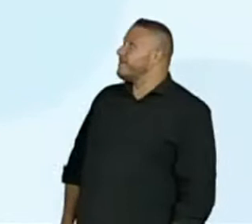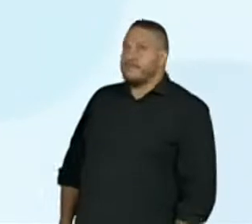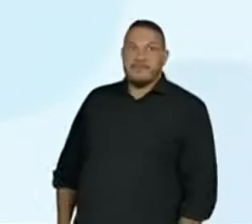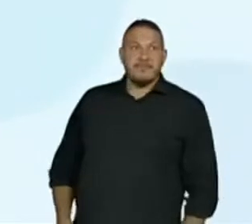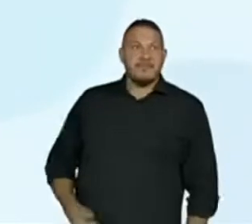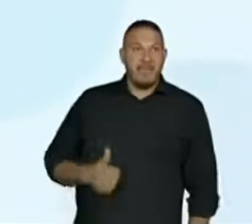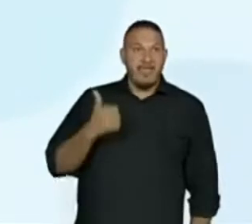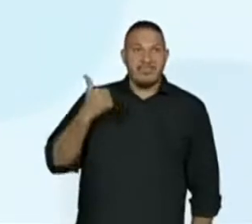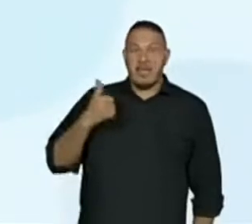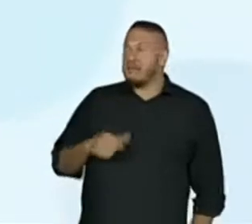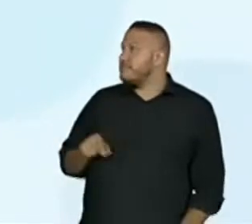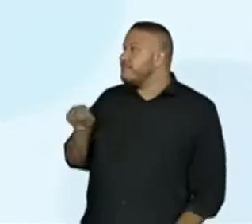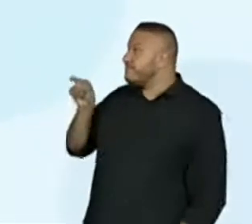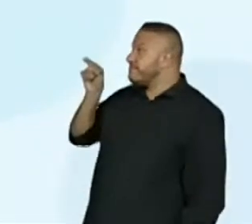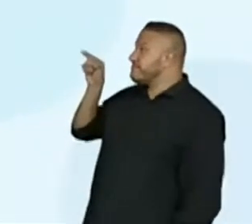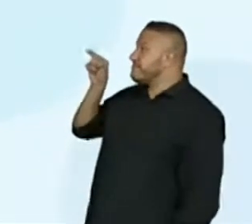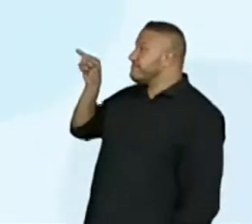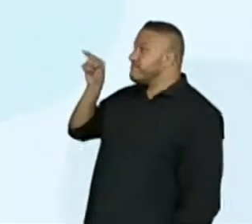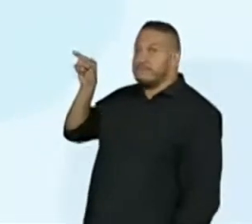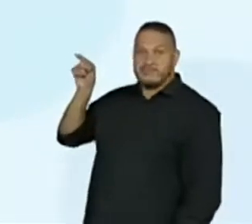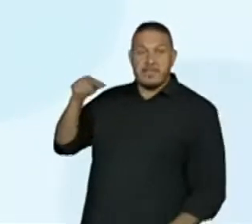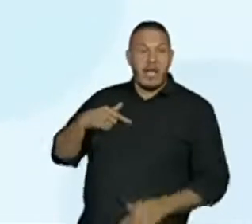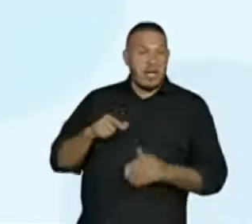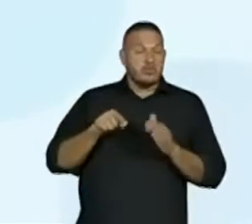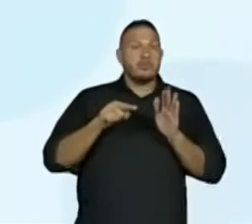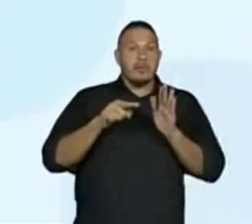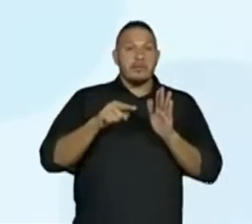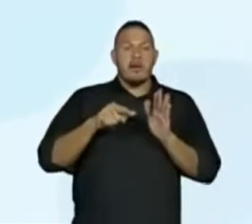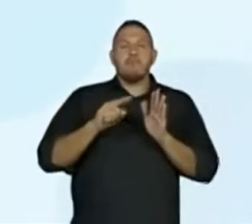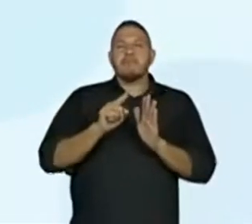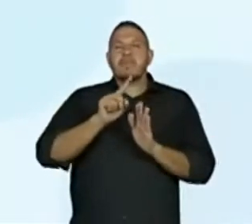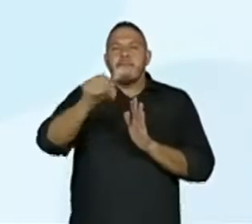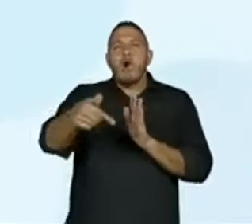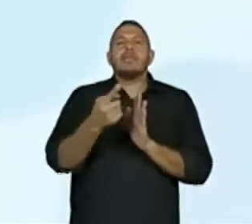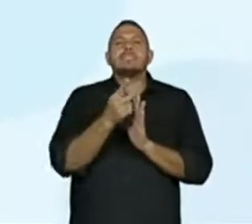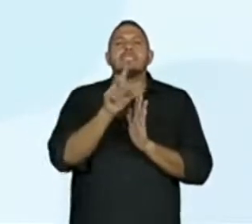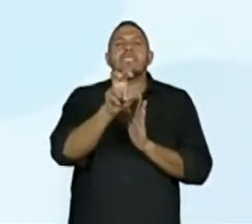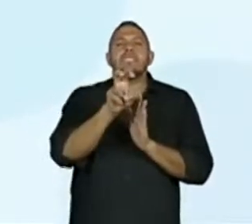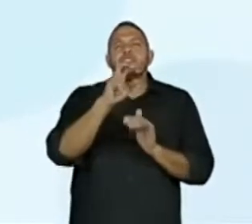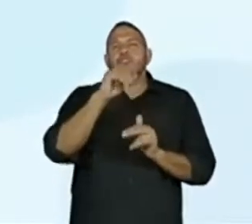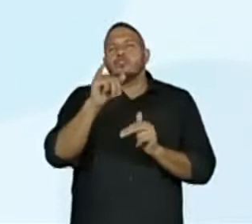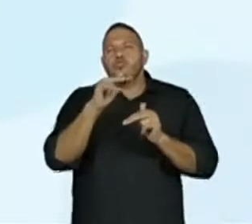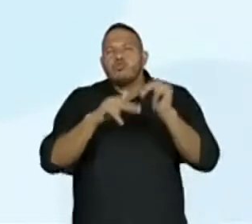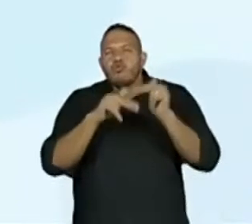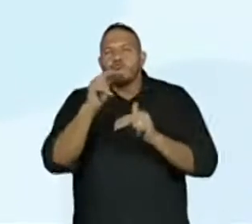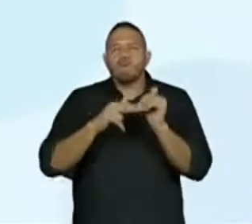gente tem aqui inverno surge na segunda quinzena de junho no lado leste